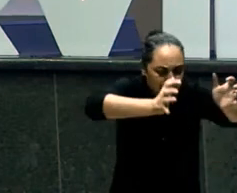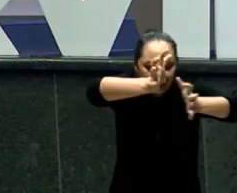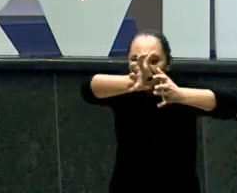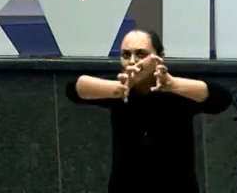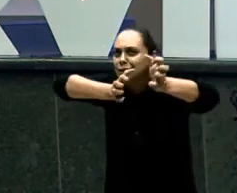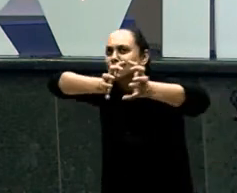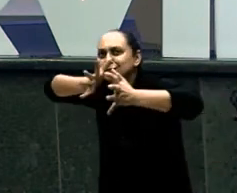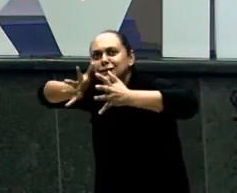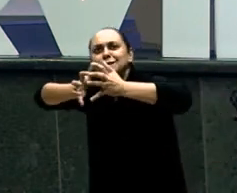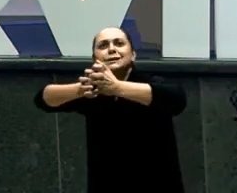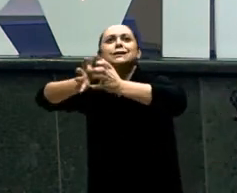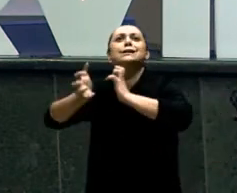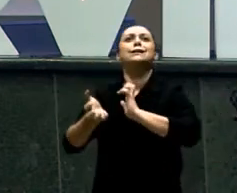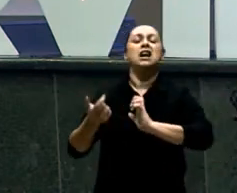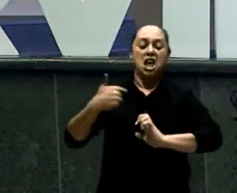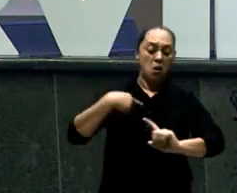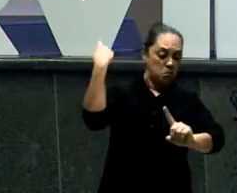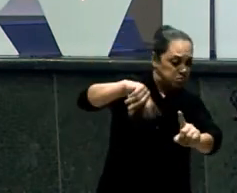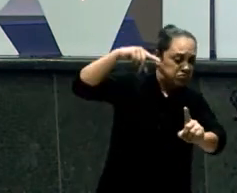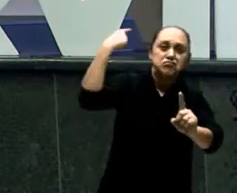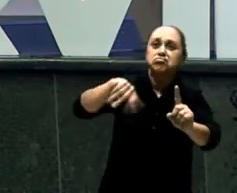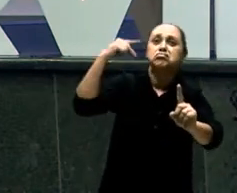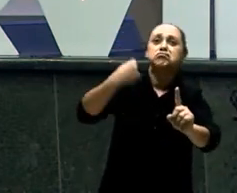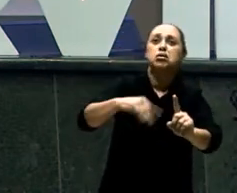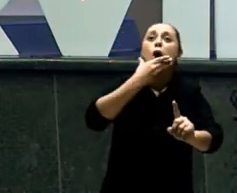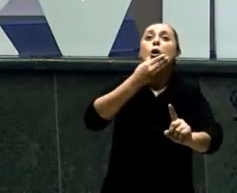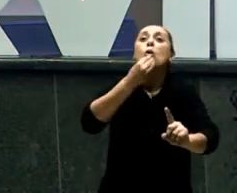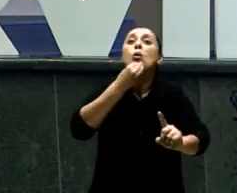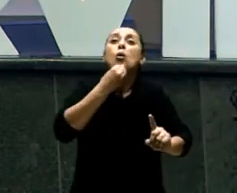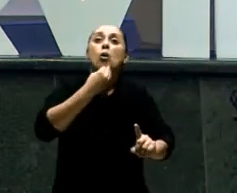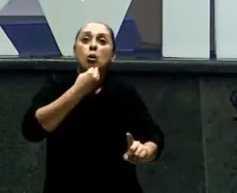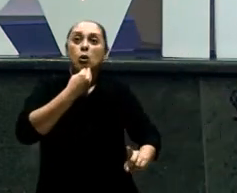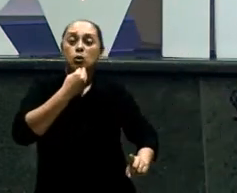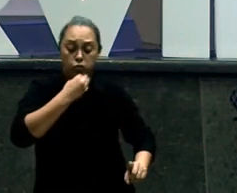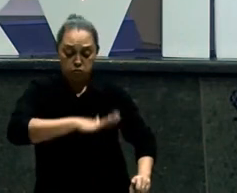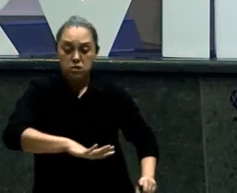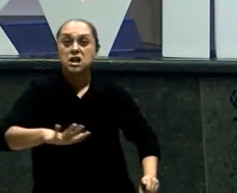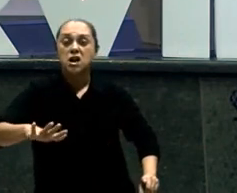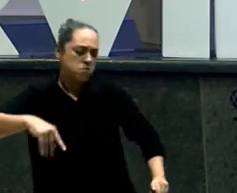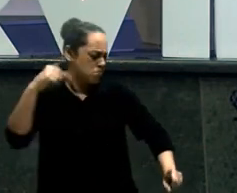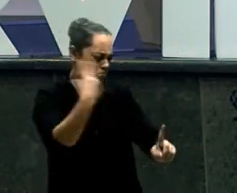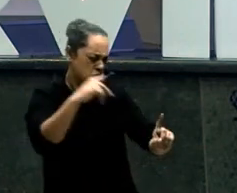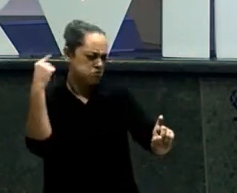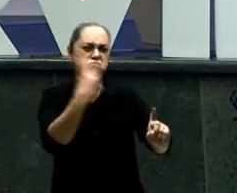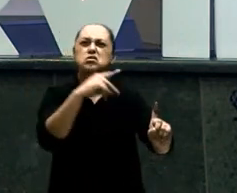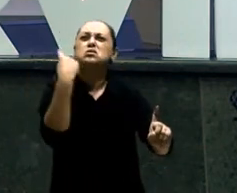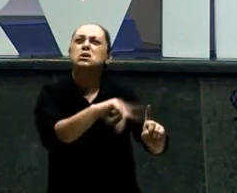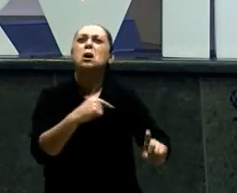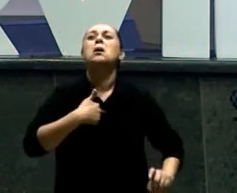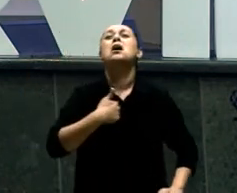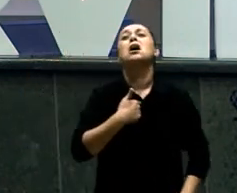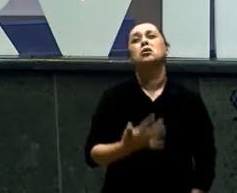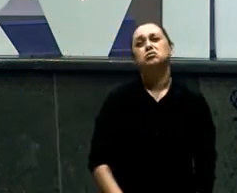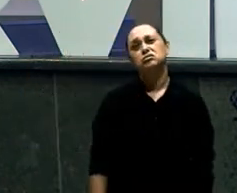Apanhei de novo Apanhei três dias seguidos Mas o testemunho é longo Eu não vou